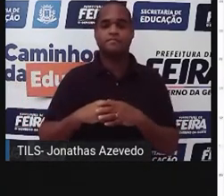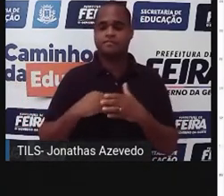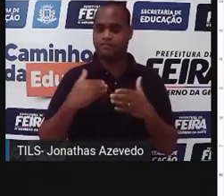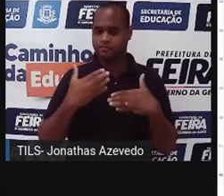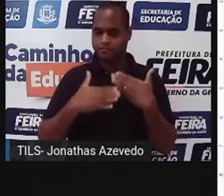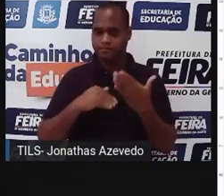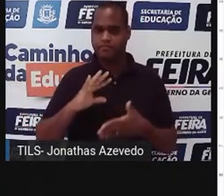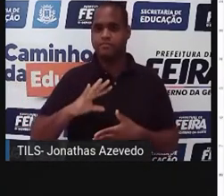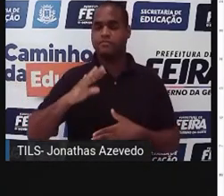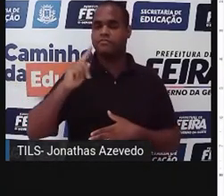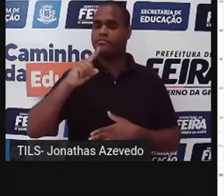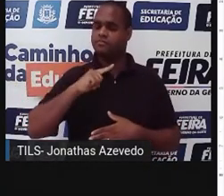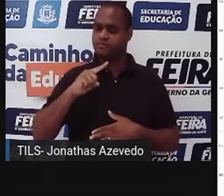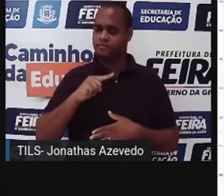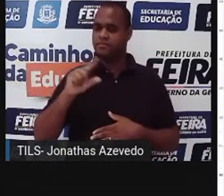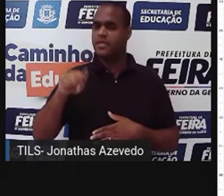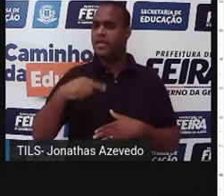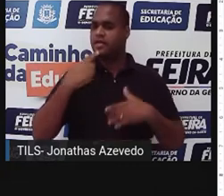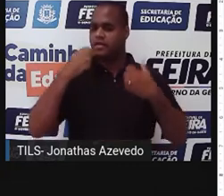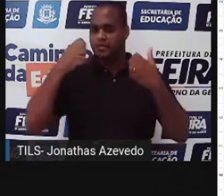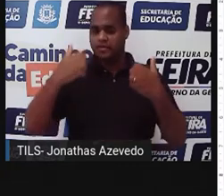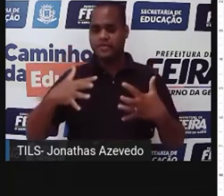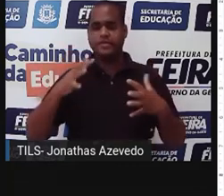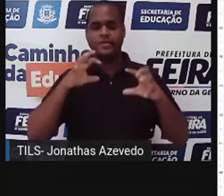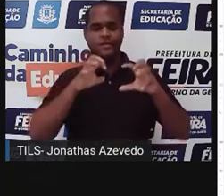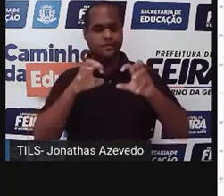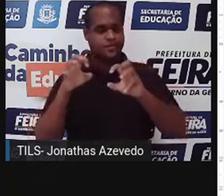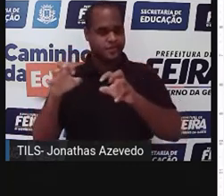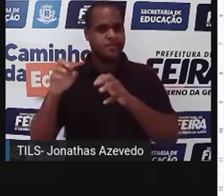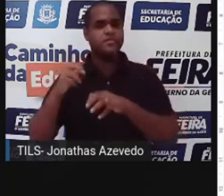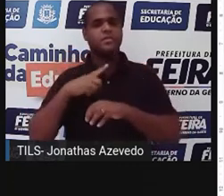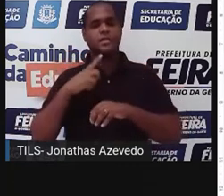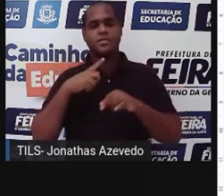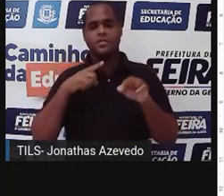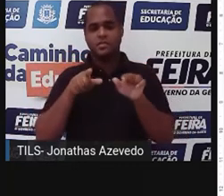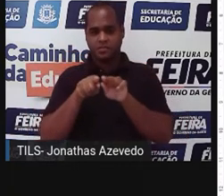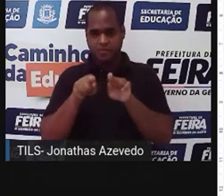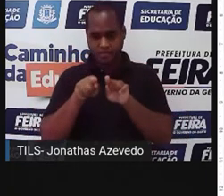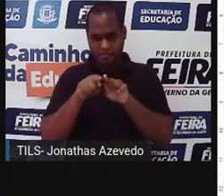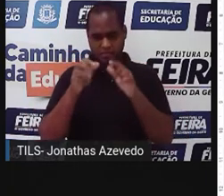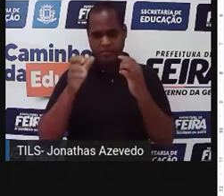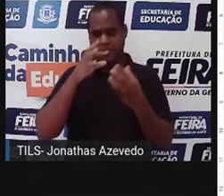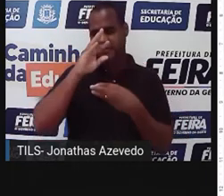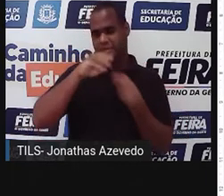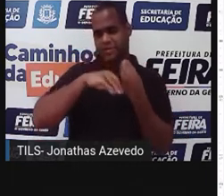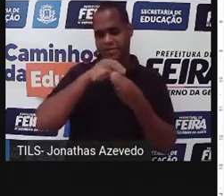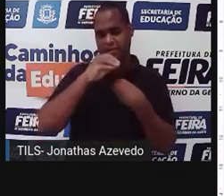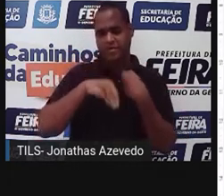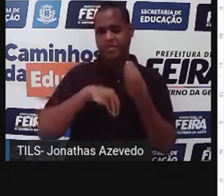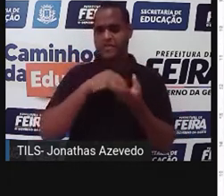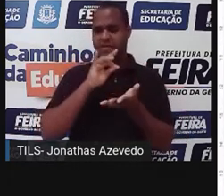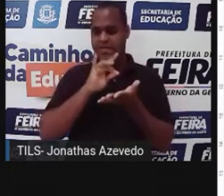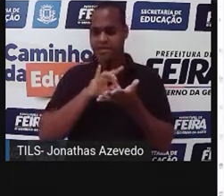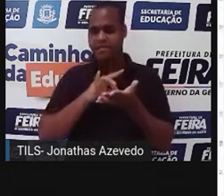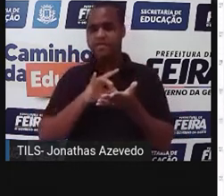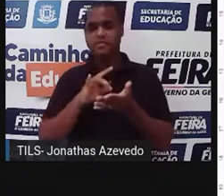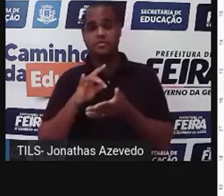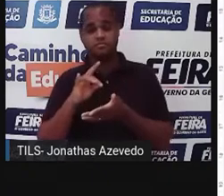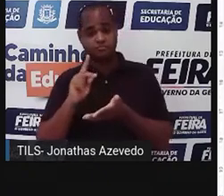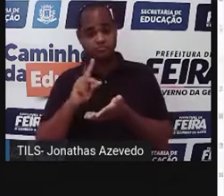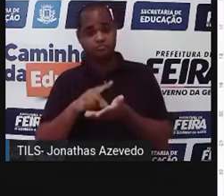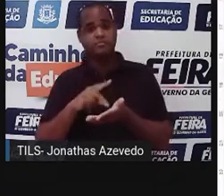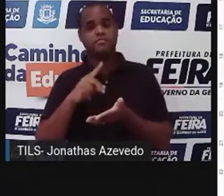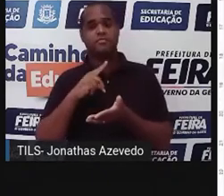um conto tipicamente de terror. E ele também mistura um pouco dos elementos reais